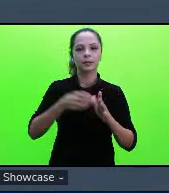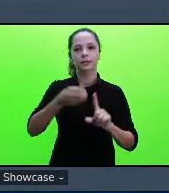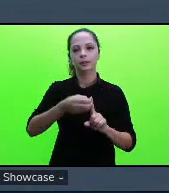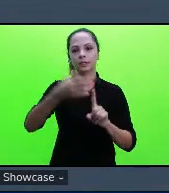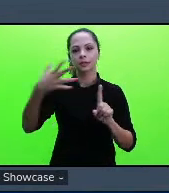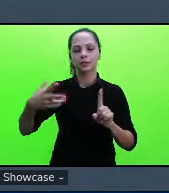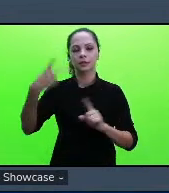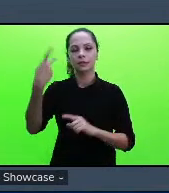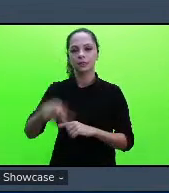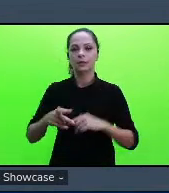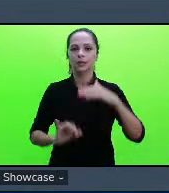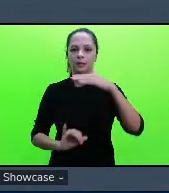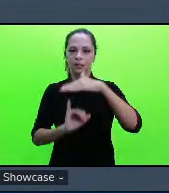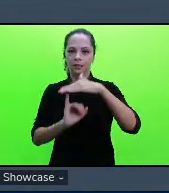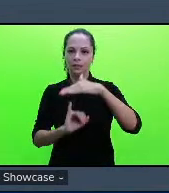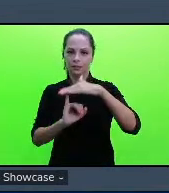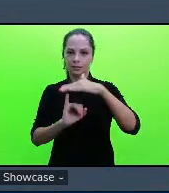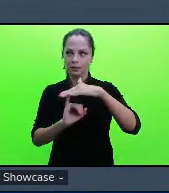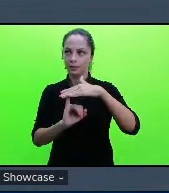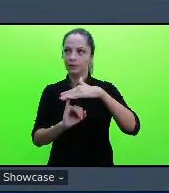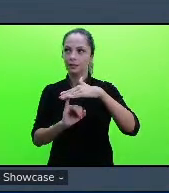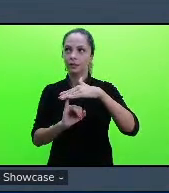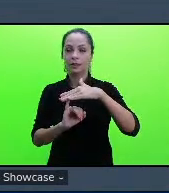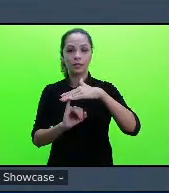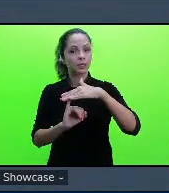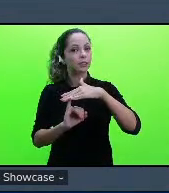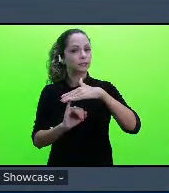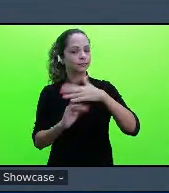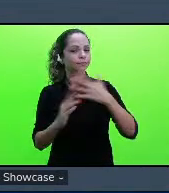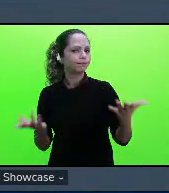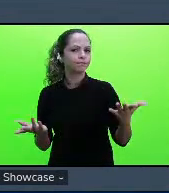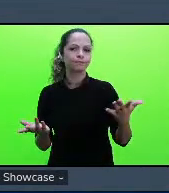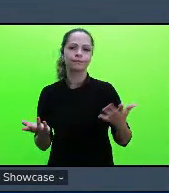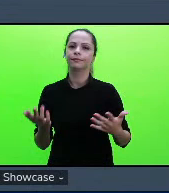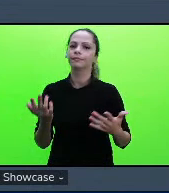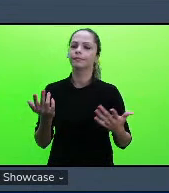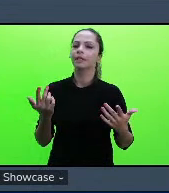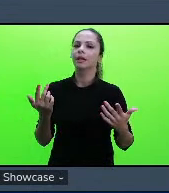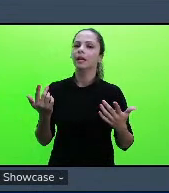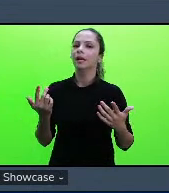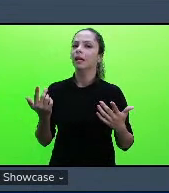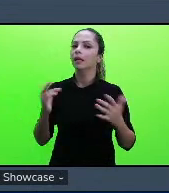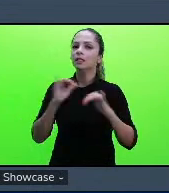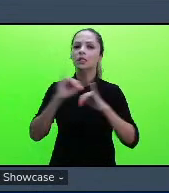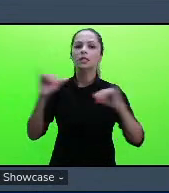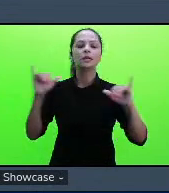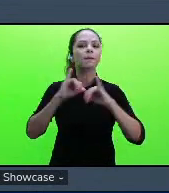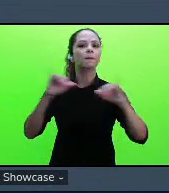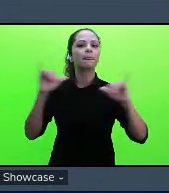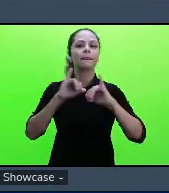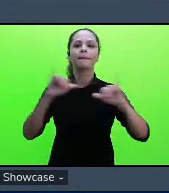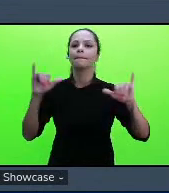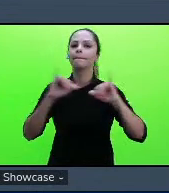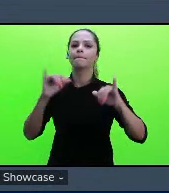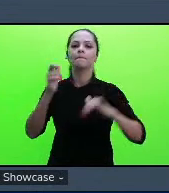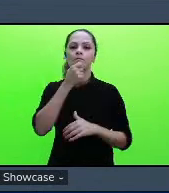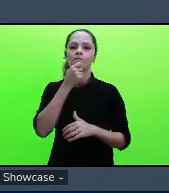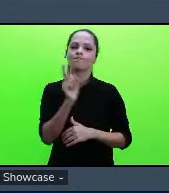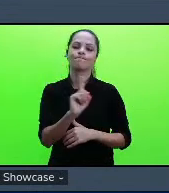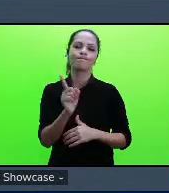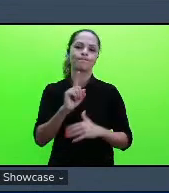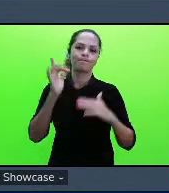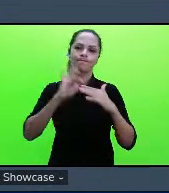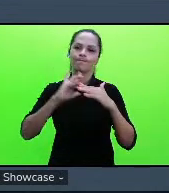que não divulga essa informação nos noticiários e redes sociais do grupo